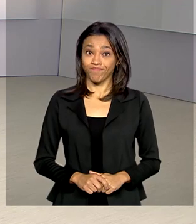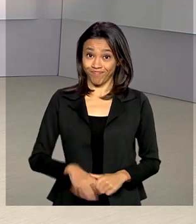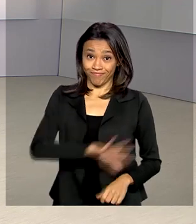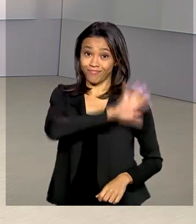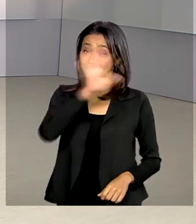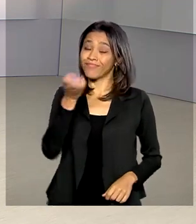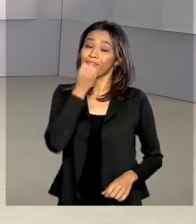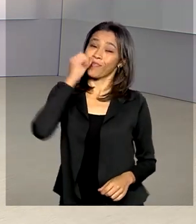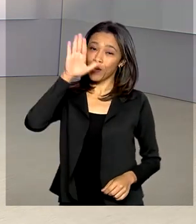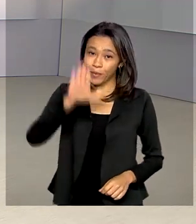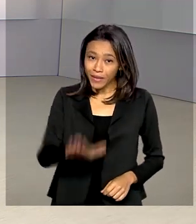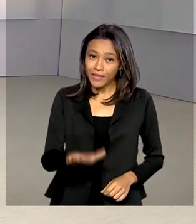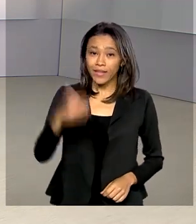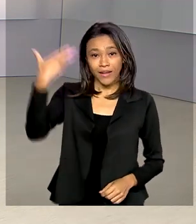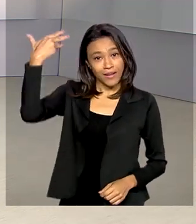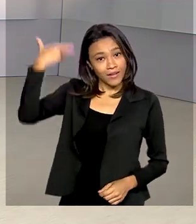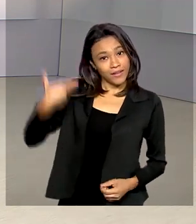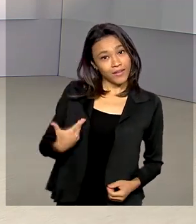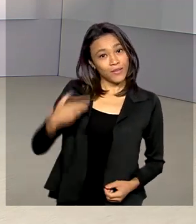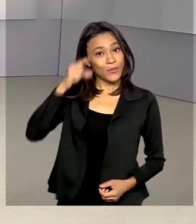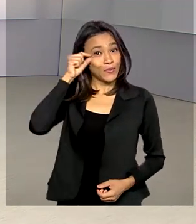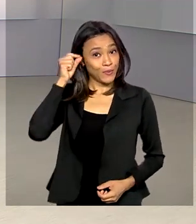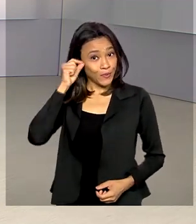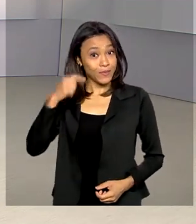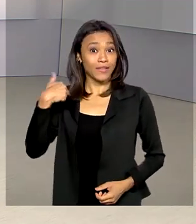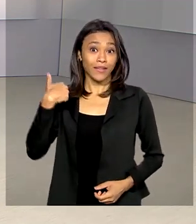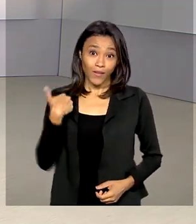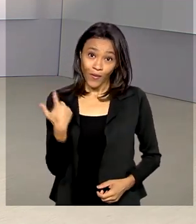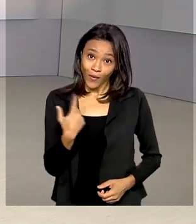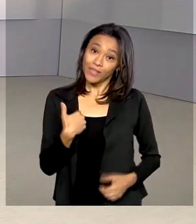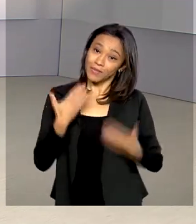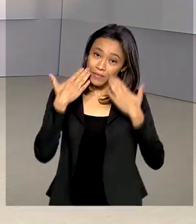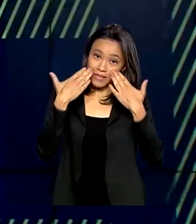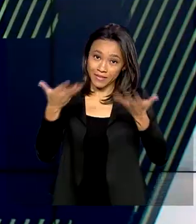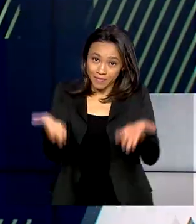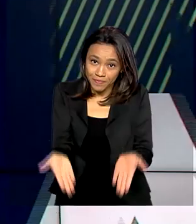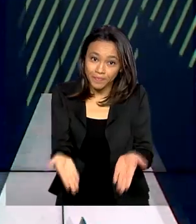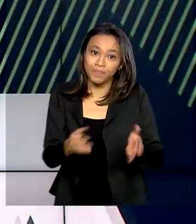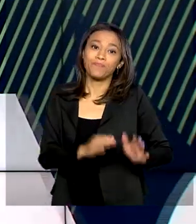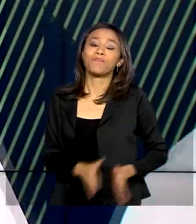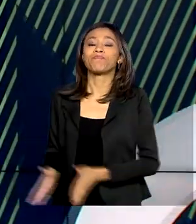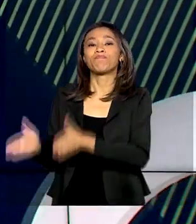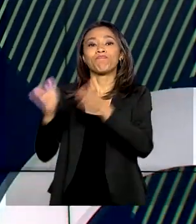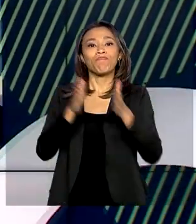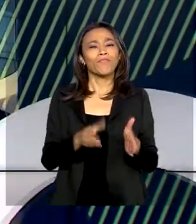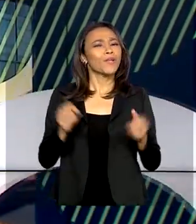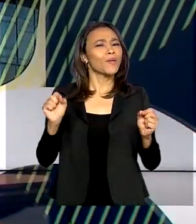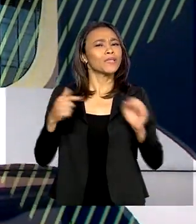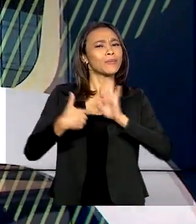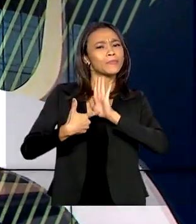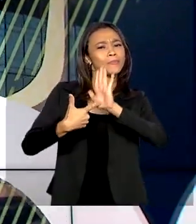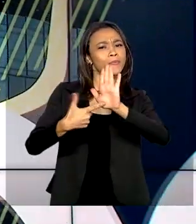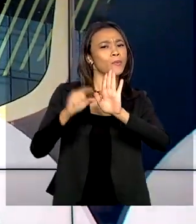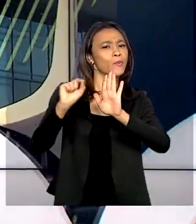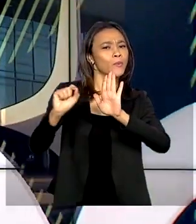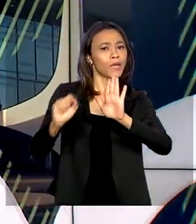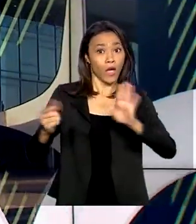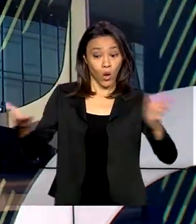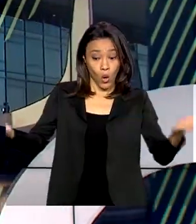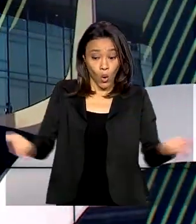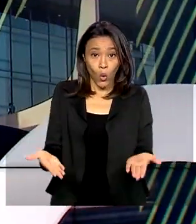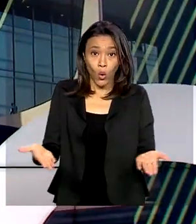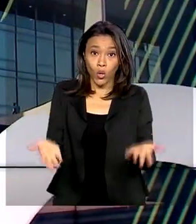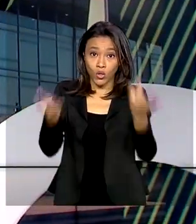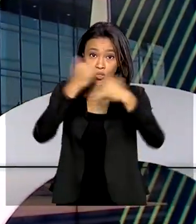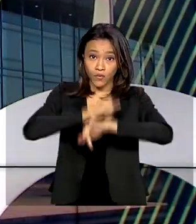Olá, boa tarde. Eu, Roberto Camargo, sigo com você no Governo Agora. E a gente abre esta edição com a informação divulgada hoje